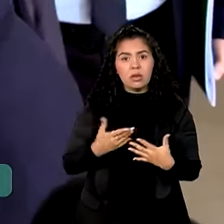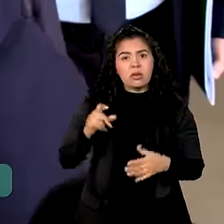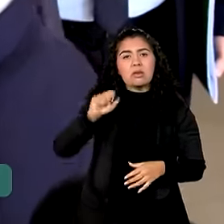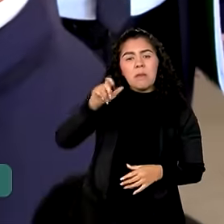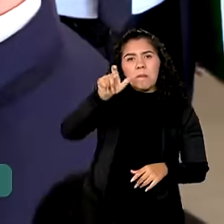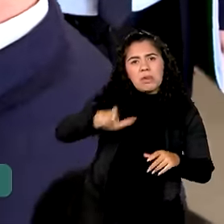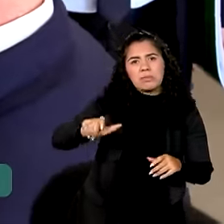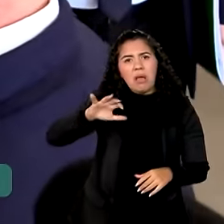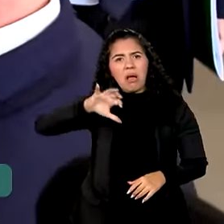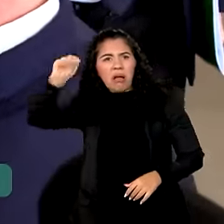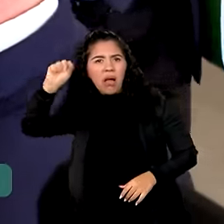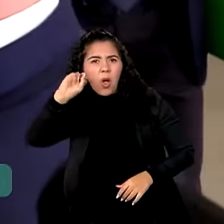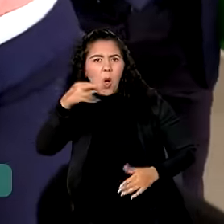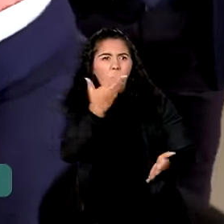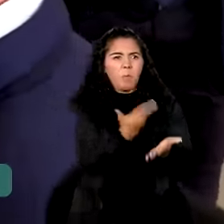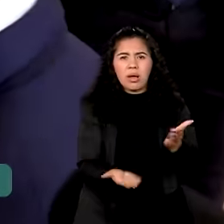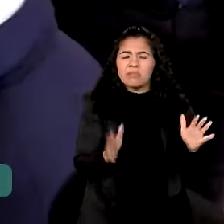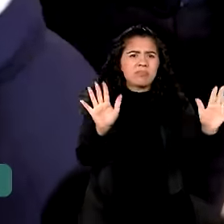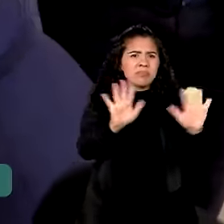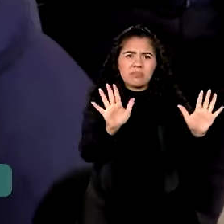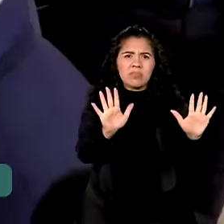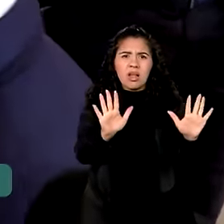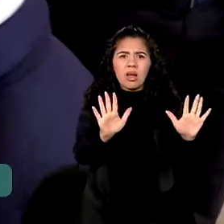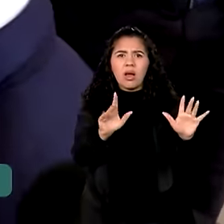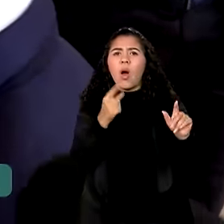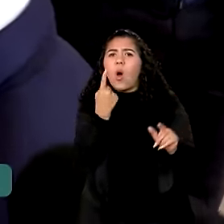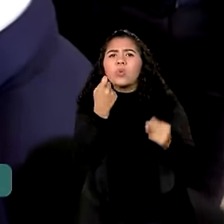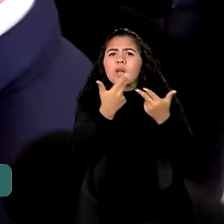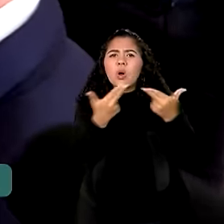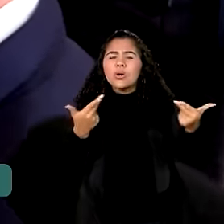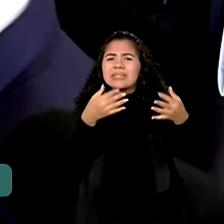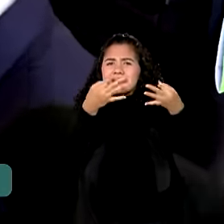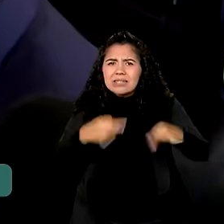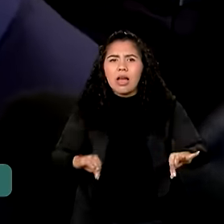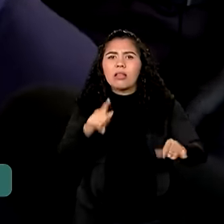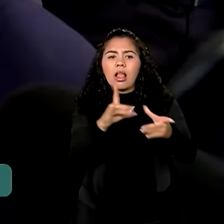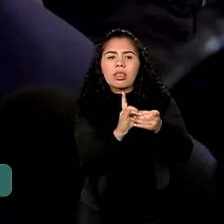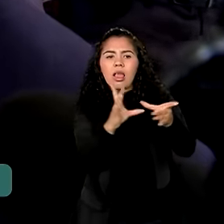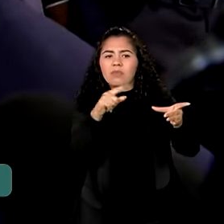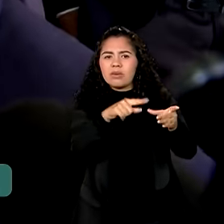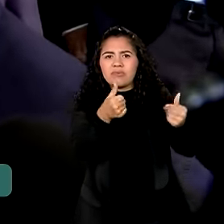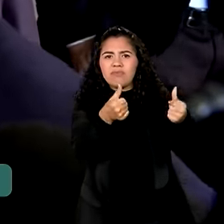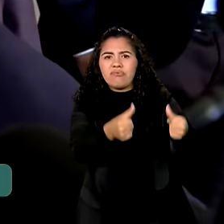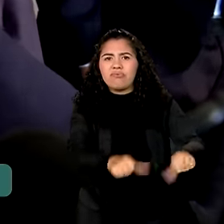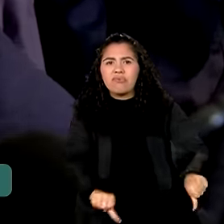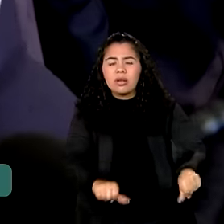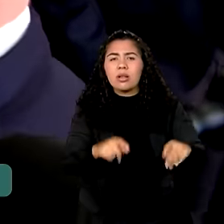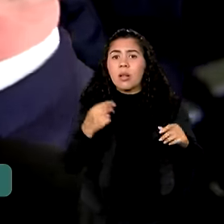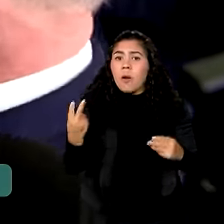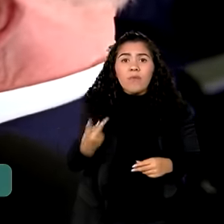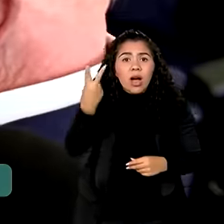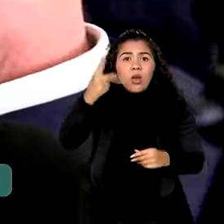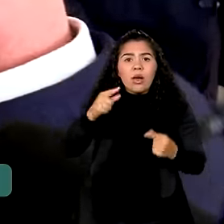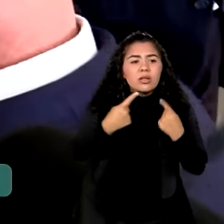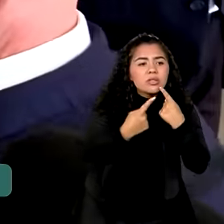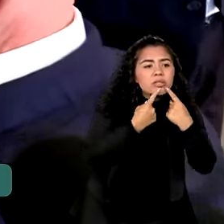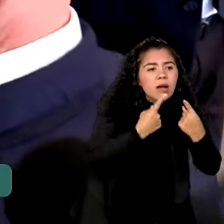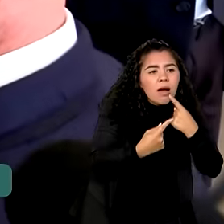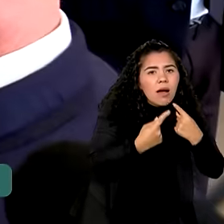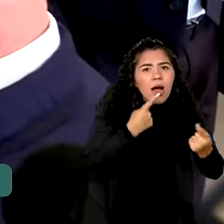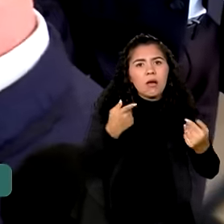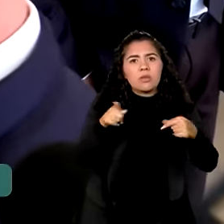isso, o que nós temos que ter certeza é que a democracia perde. Os valores do diálogo, os valores do